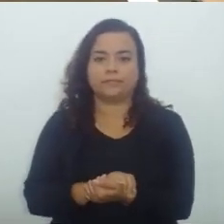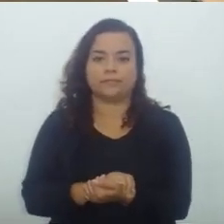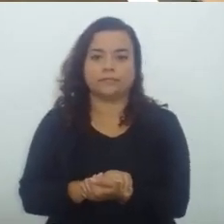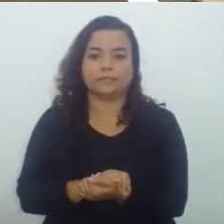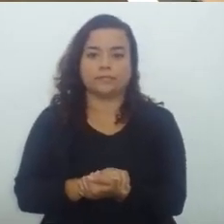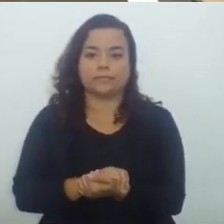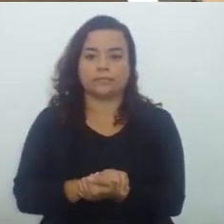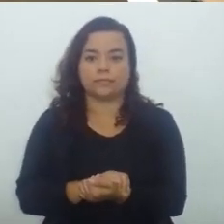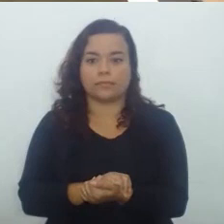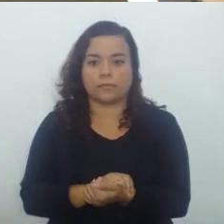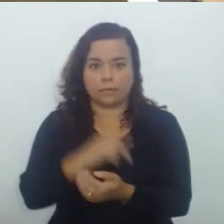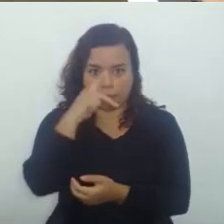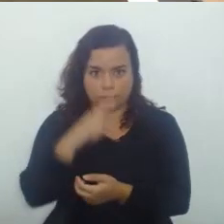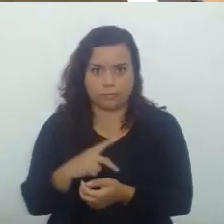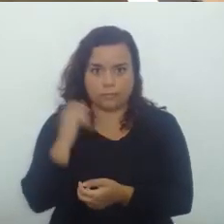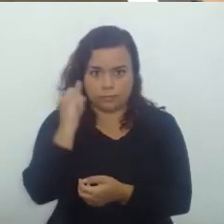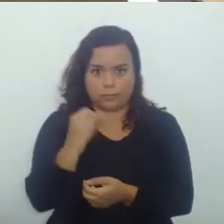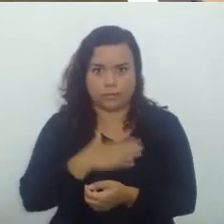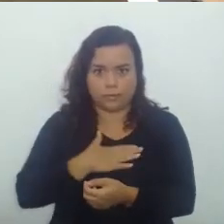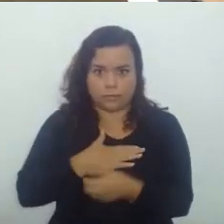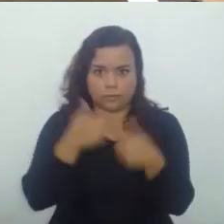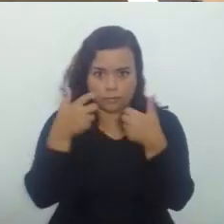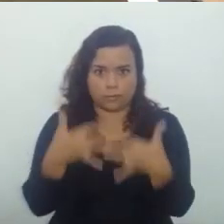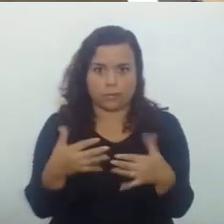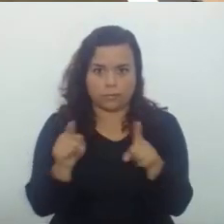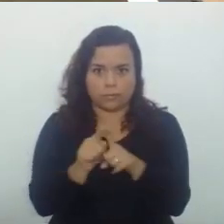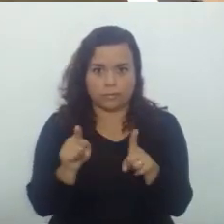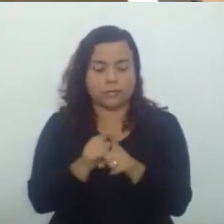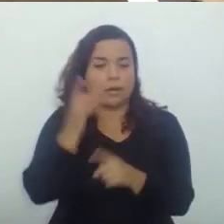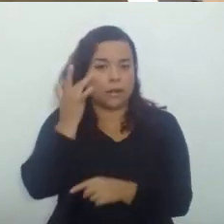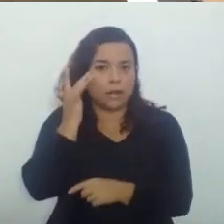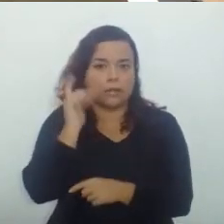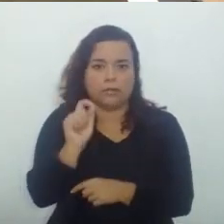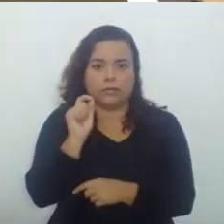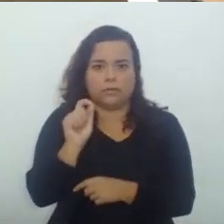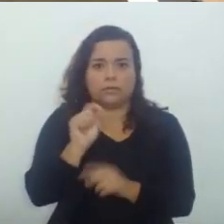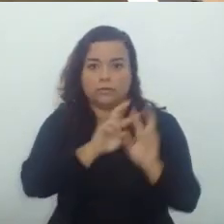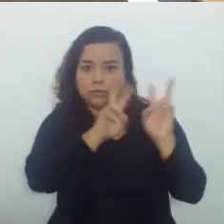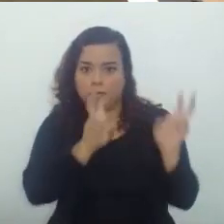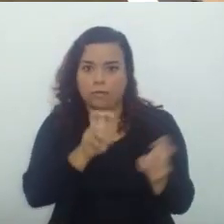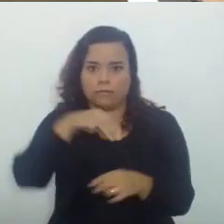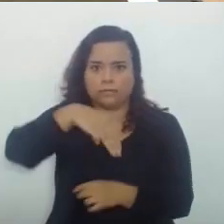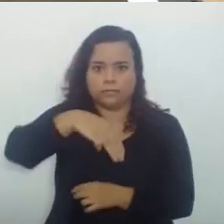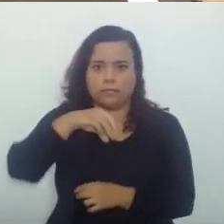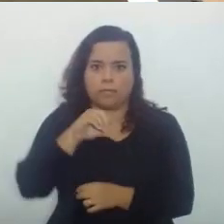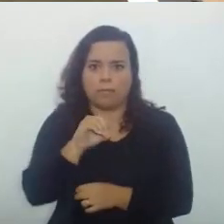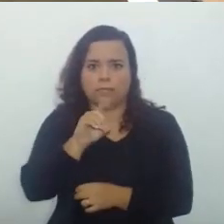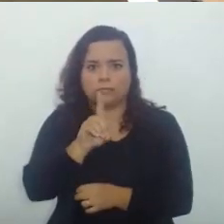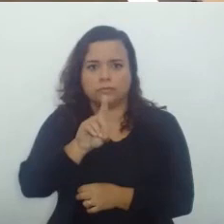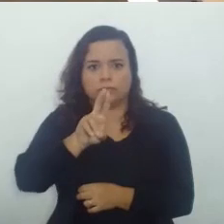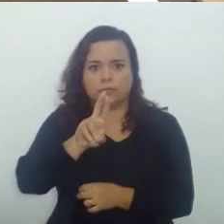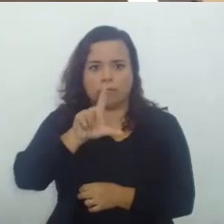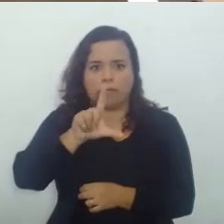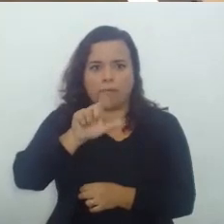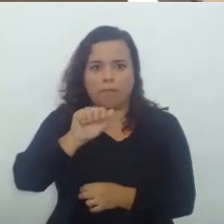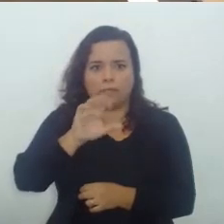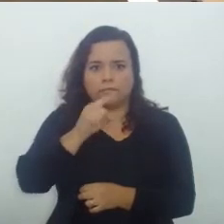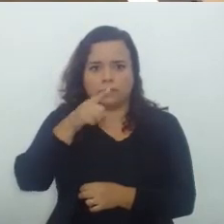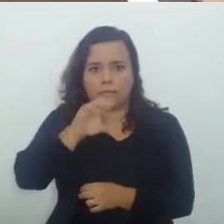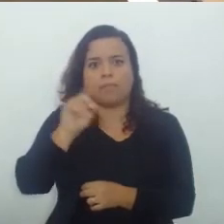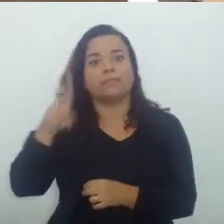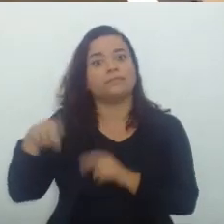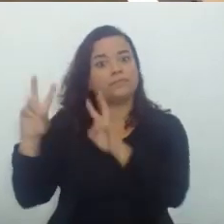Seu presidente Sem querer Polenizar Mas eu acho que Essa modulação É uma questão Até humanitária Mas a